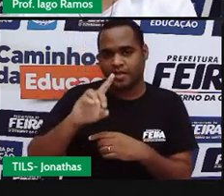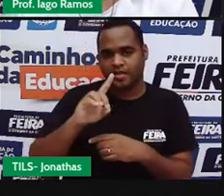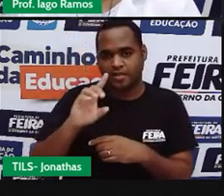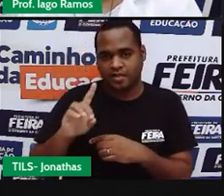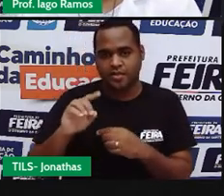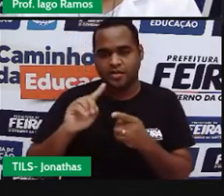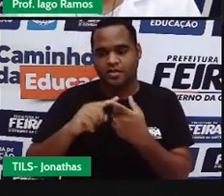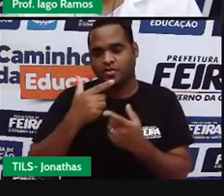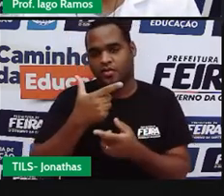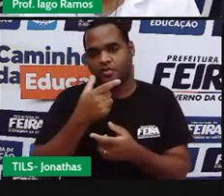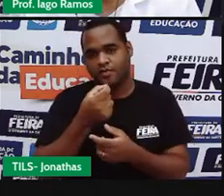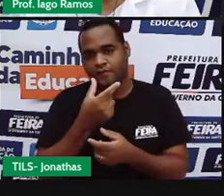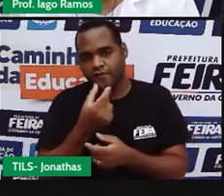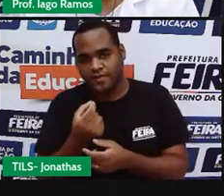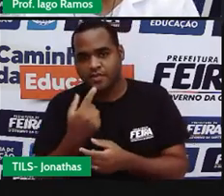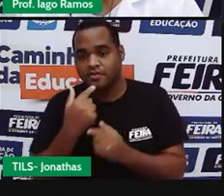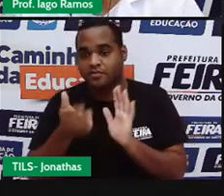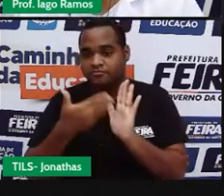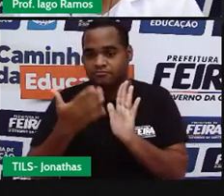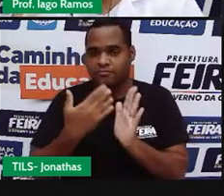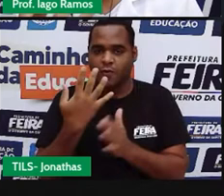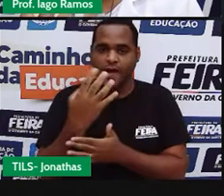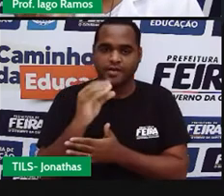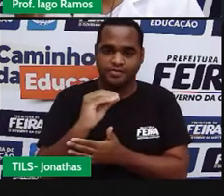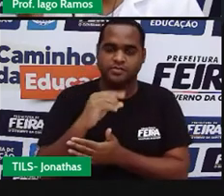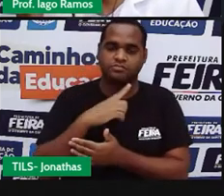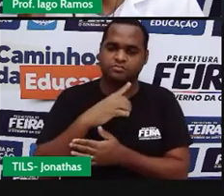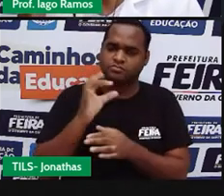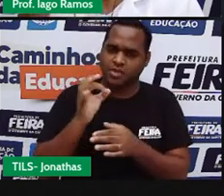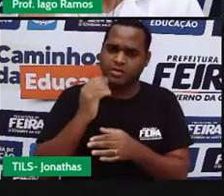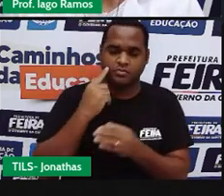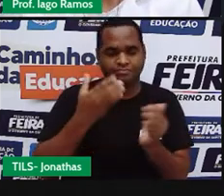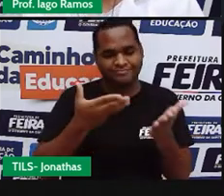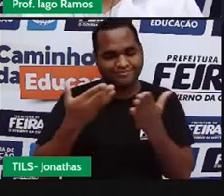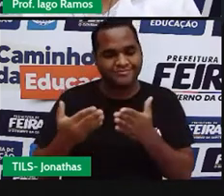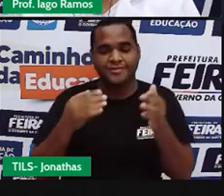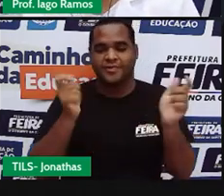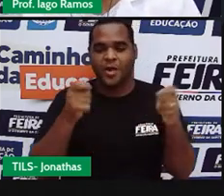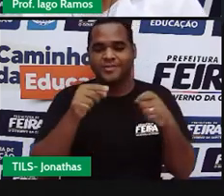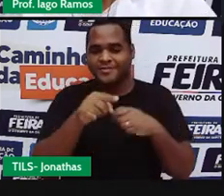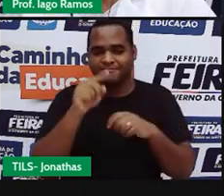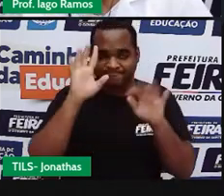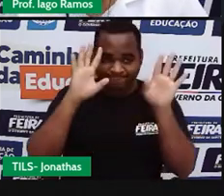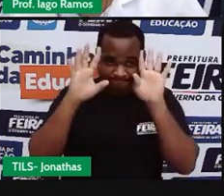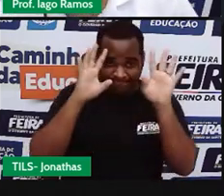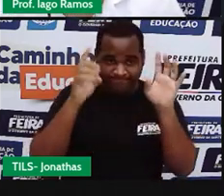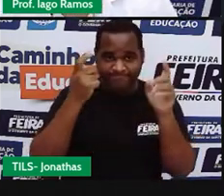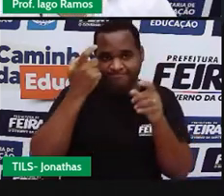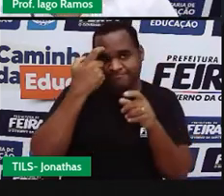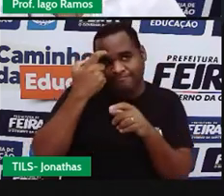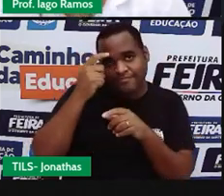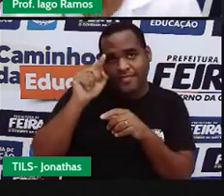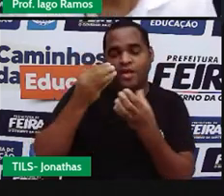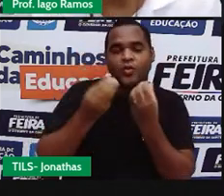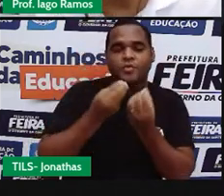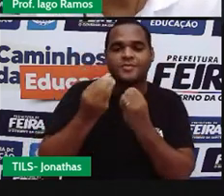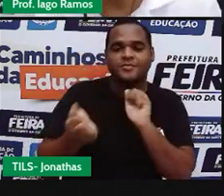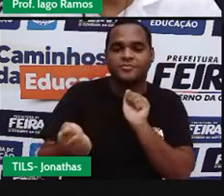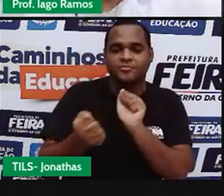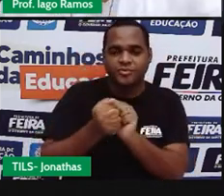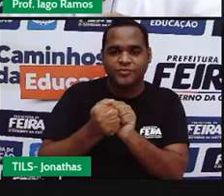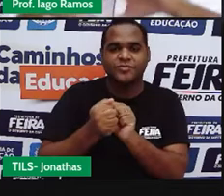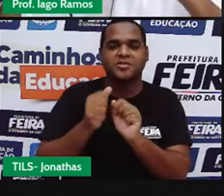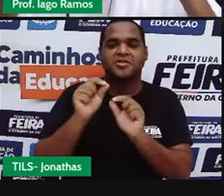2020, na página 40, certo? Então, te convido para você pensar junto comigo nessa